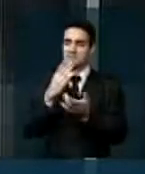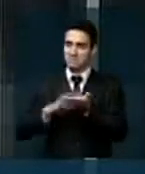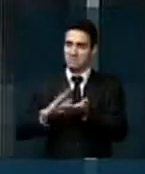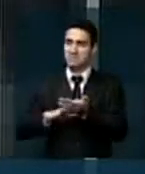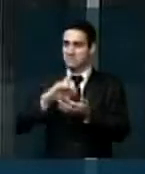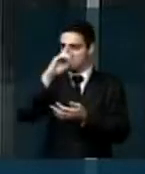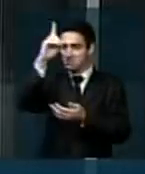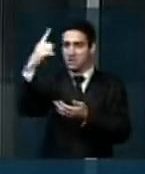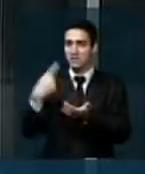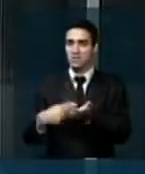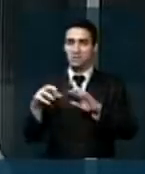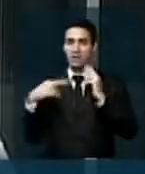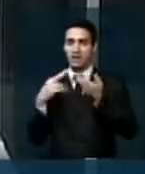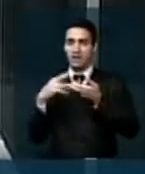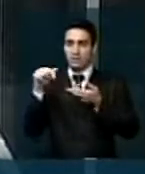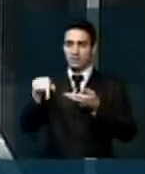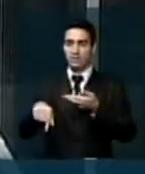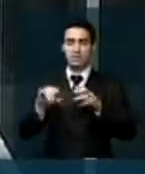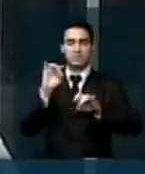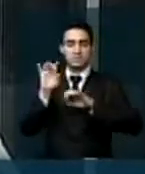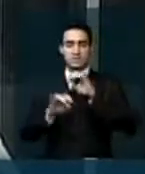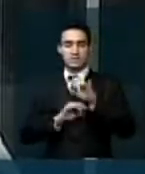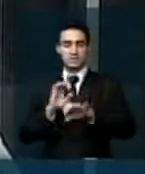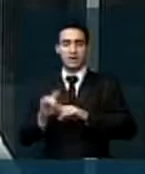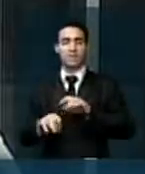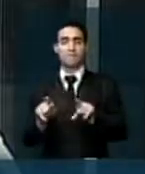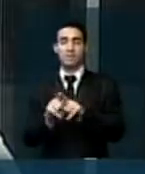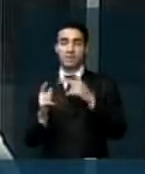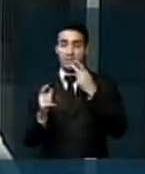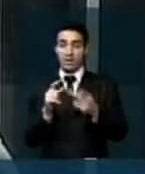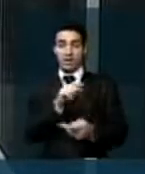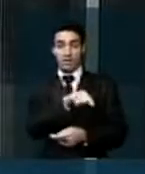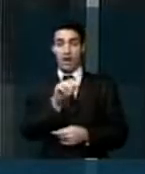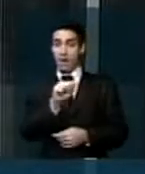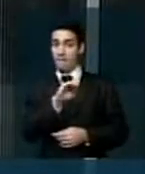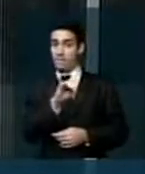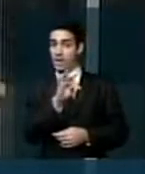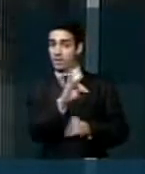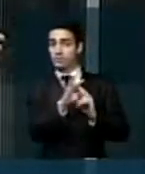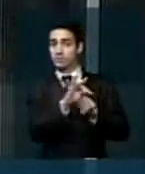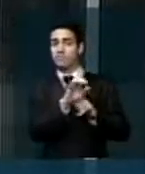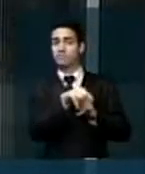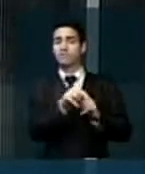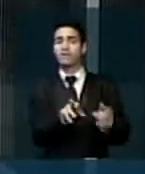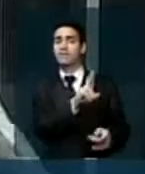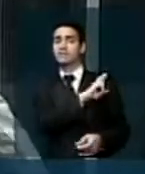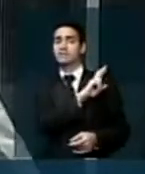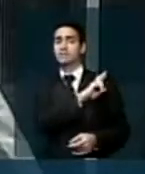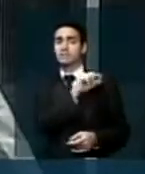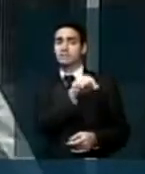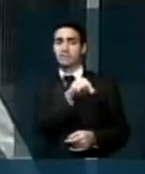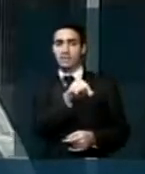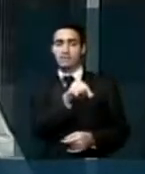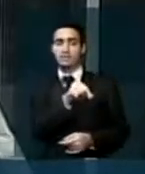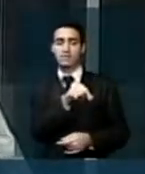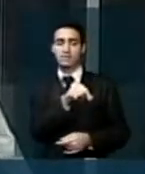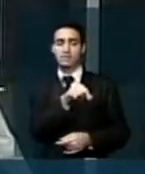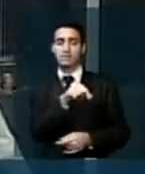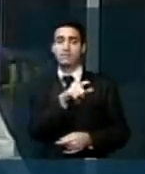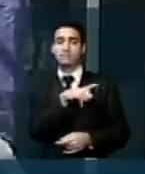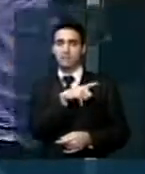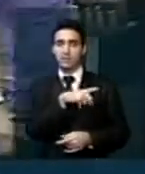de V. Exª em propor essa sessão solene, e dizer que a BERT é uma entidade cuja responsabilidade é diretamente proporcional à